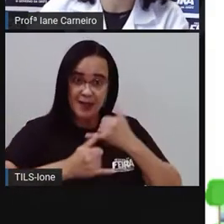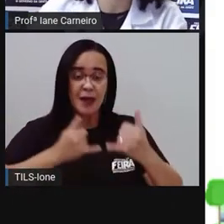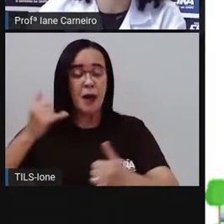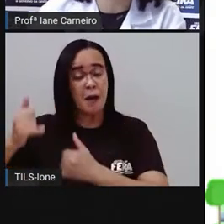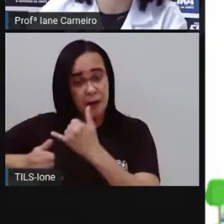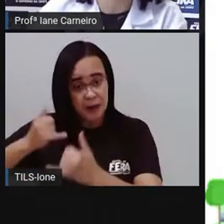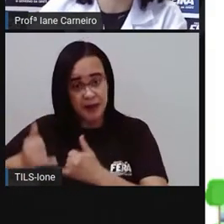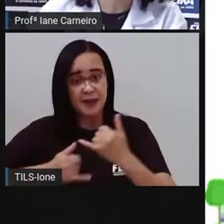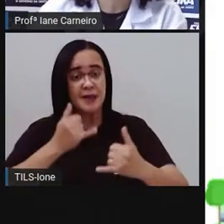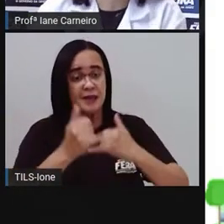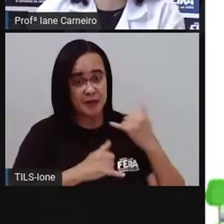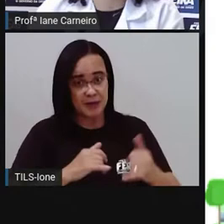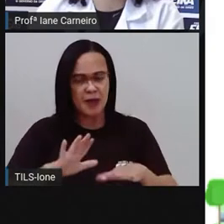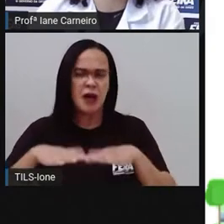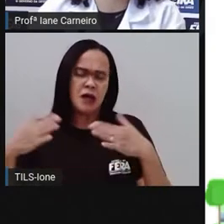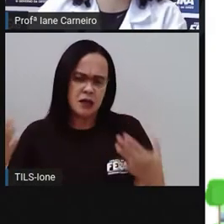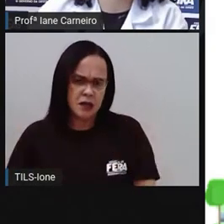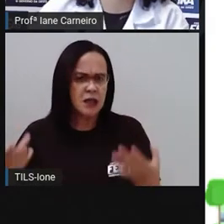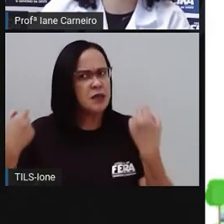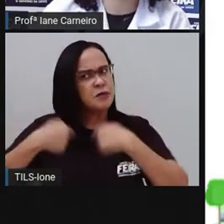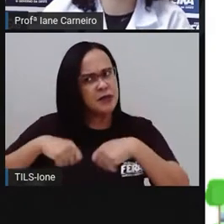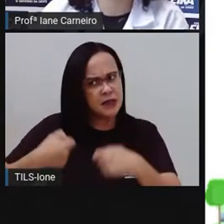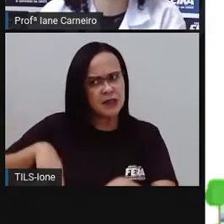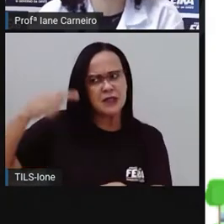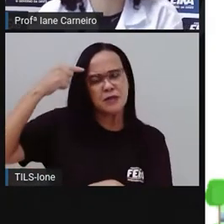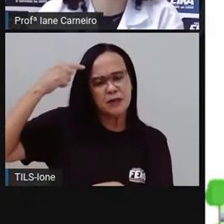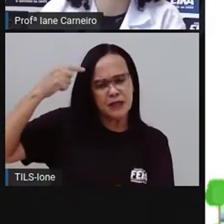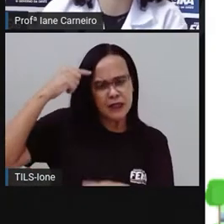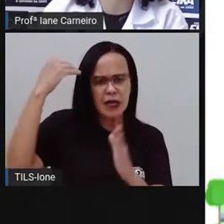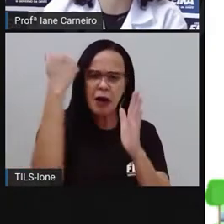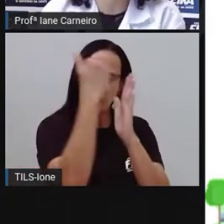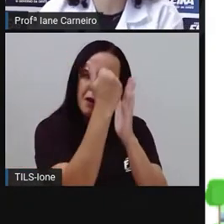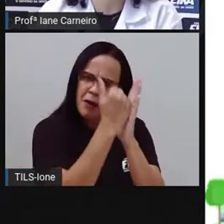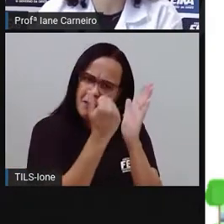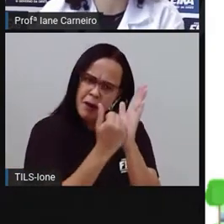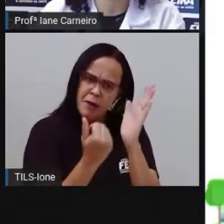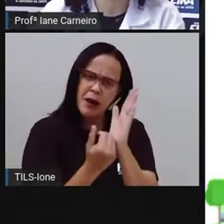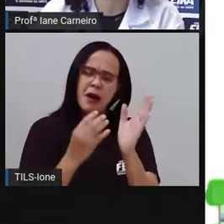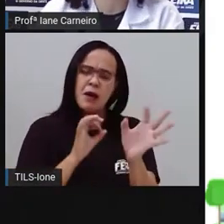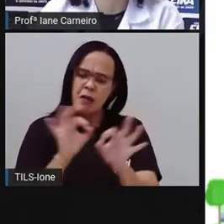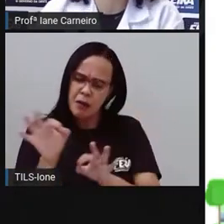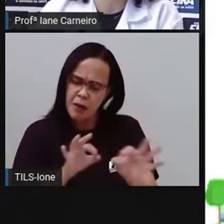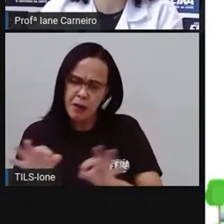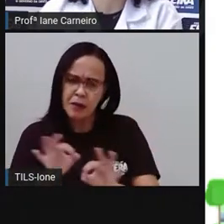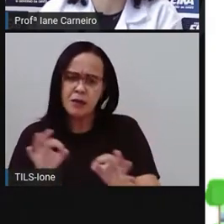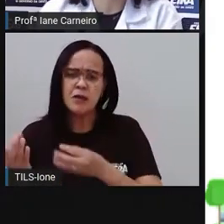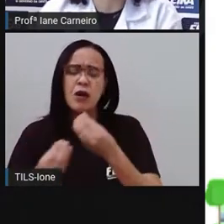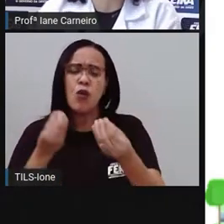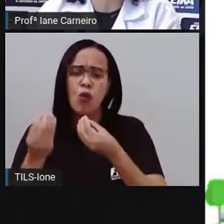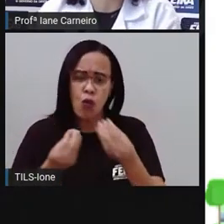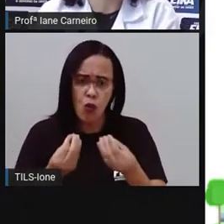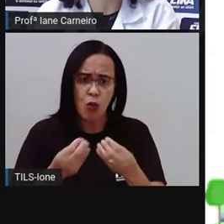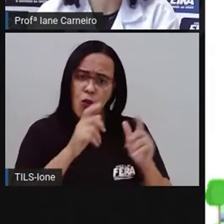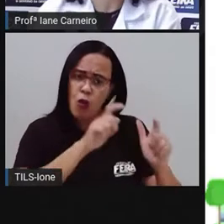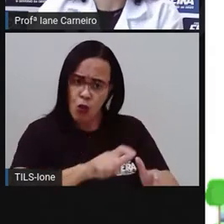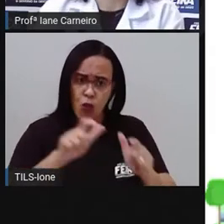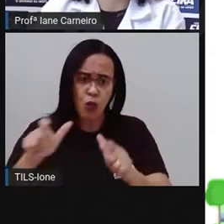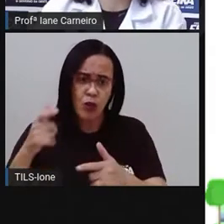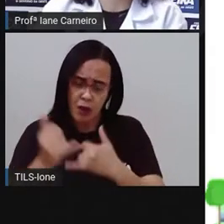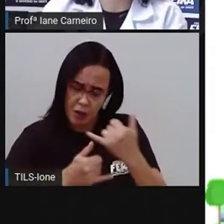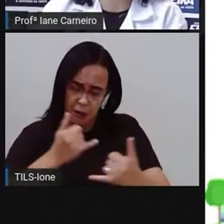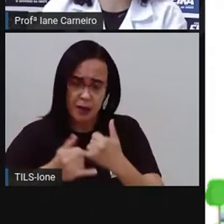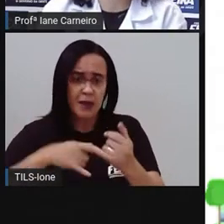programados pra isso, né? Então, tem crianças, por exemplo, que moram em condomínios, que não tem alguma área pra brincar,